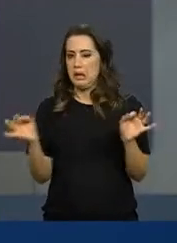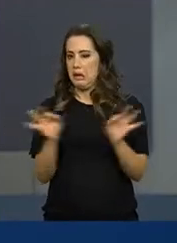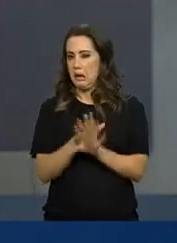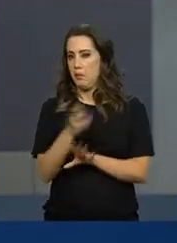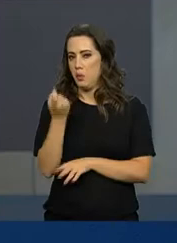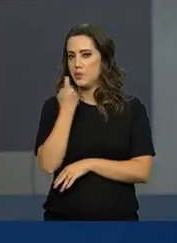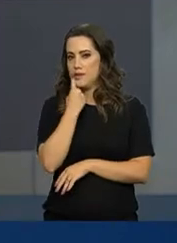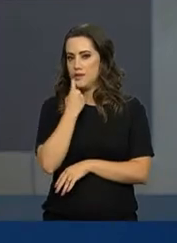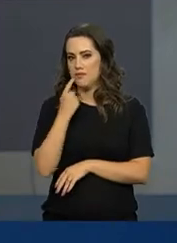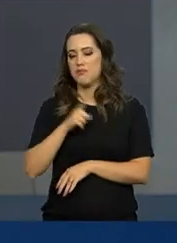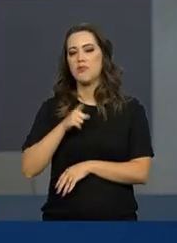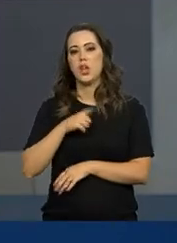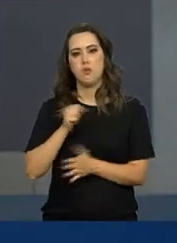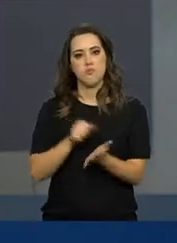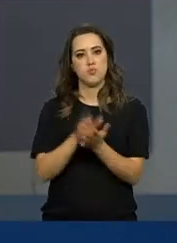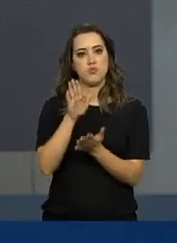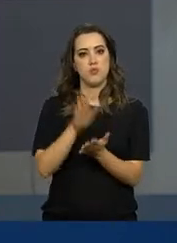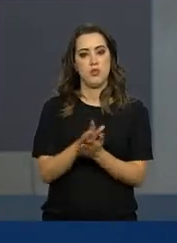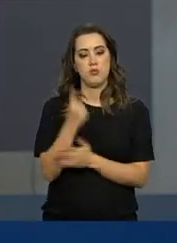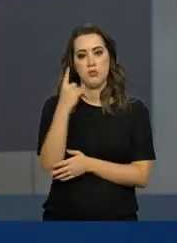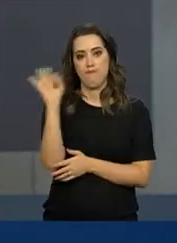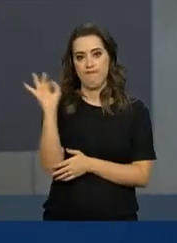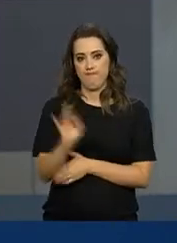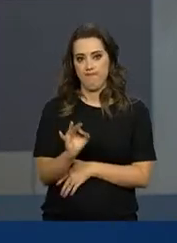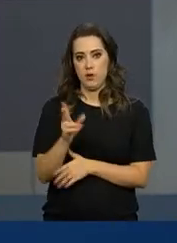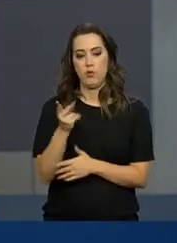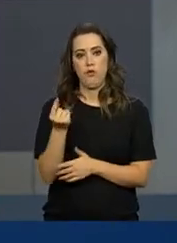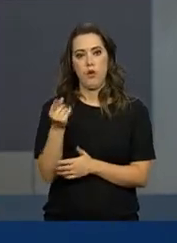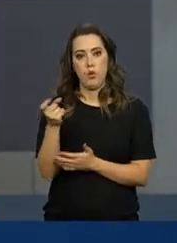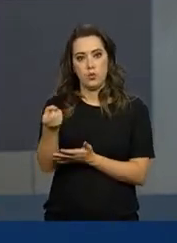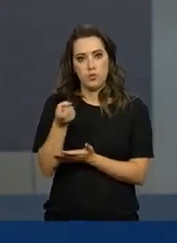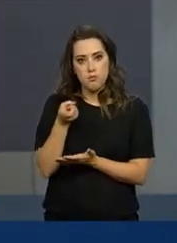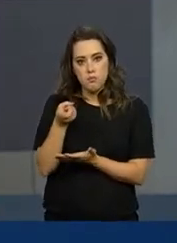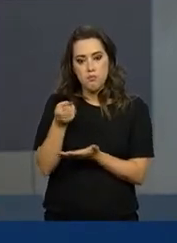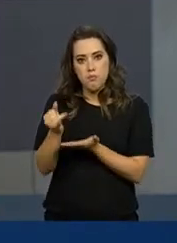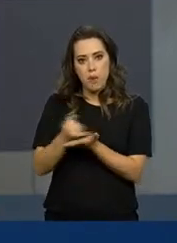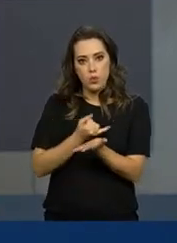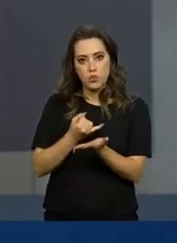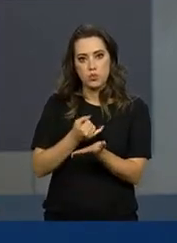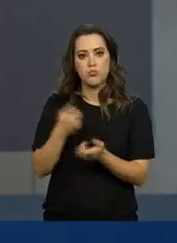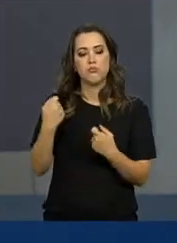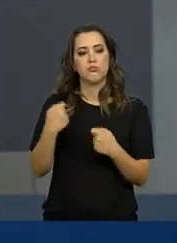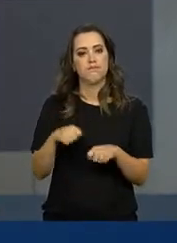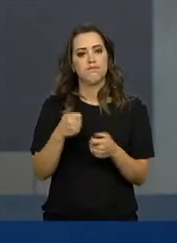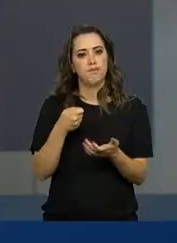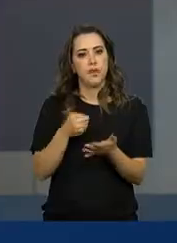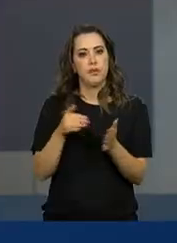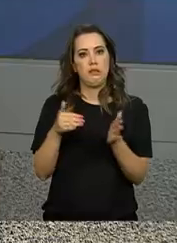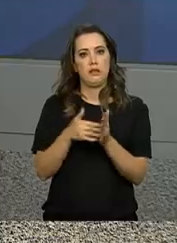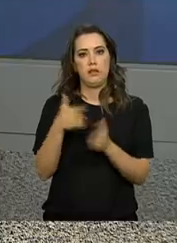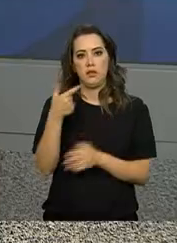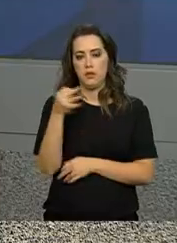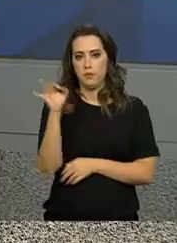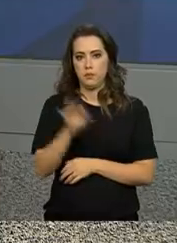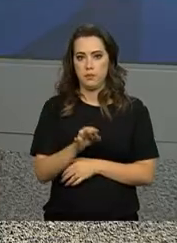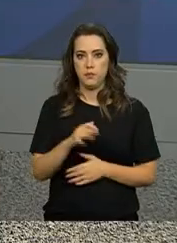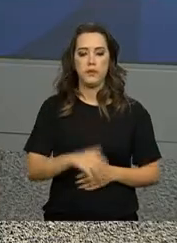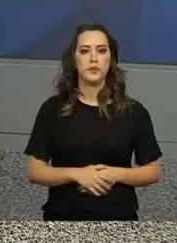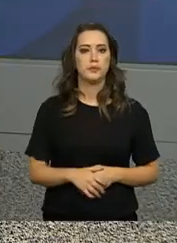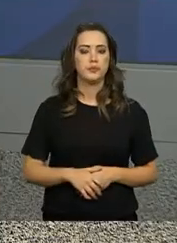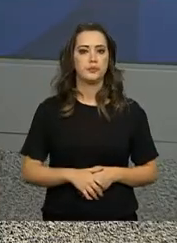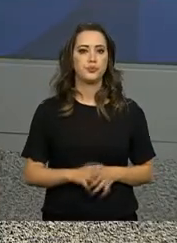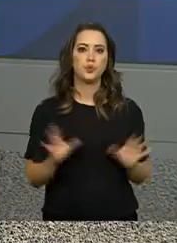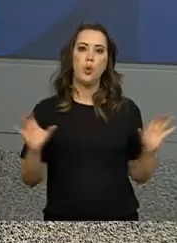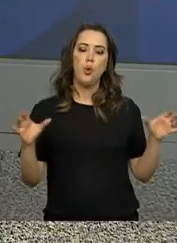-feira, está sujeito ao pagamento de multa de 1% do imposto devido, limitada a 20%. O setor de